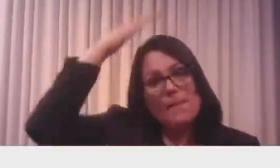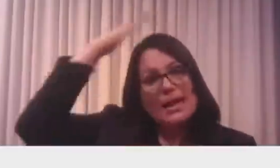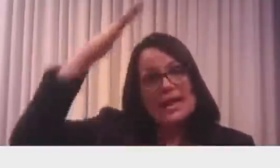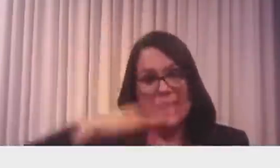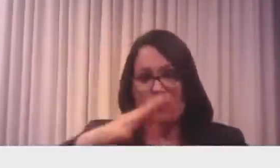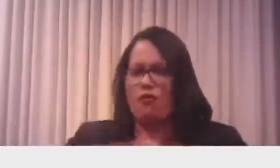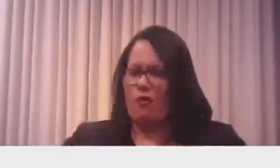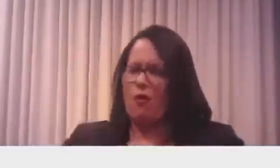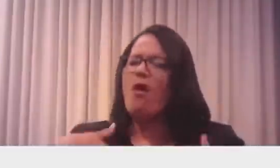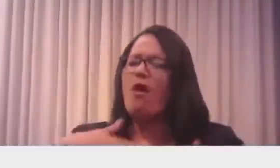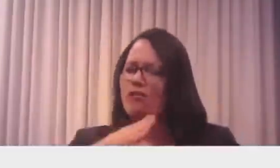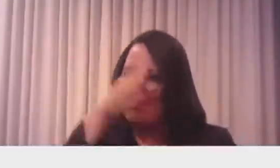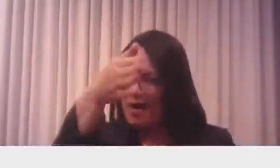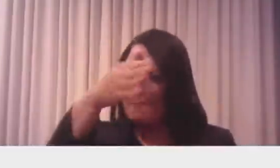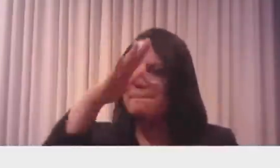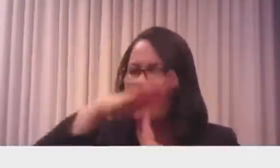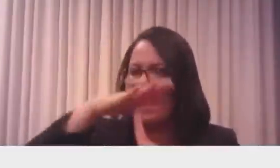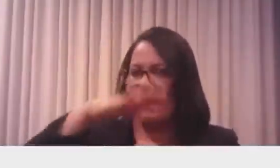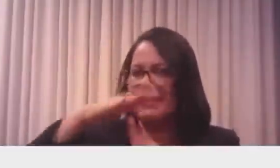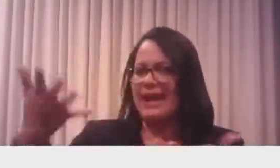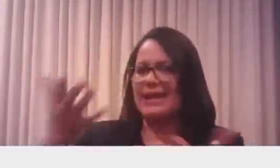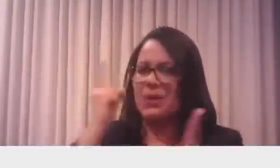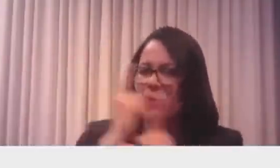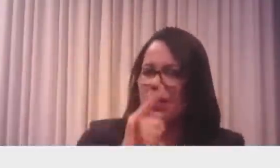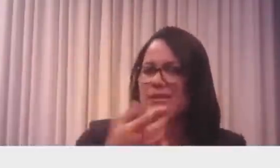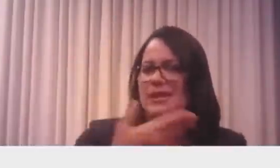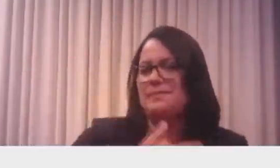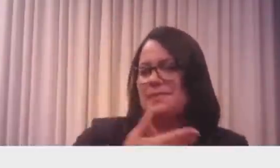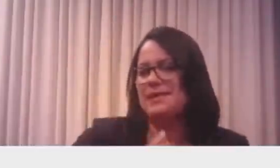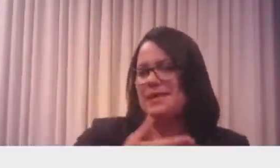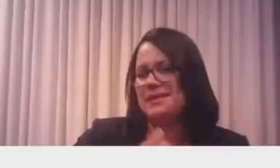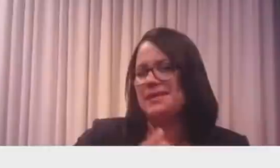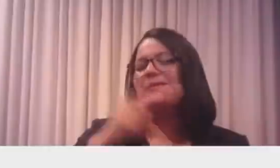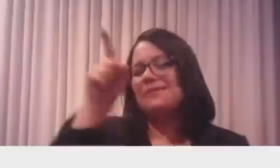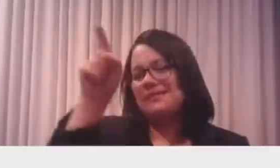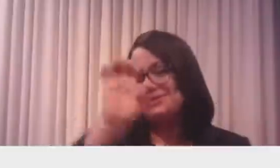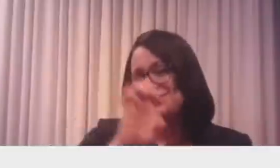orgulho e satisfação estar contigo e com os amigos aí do estado do Paraná